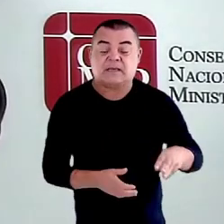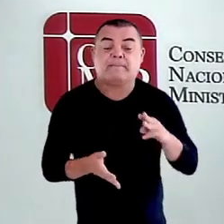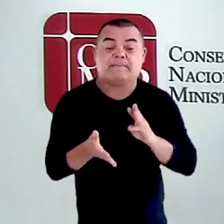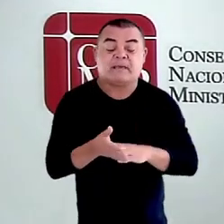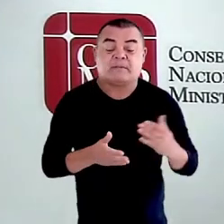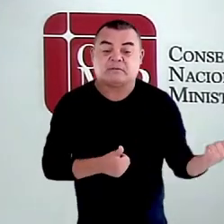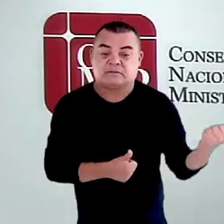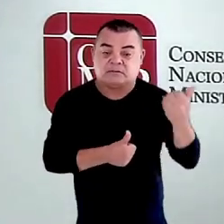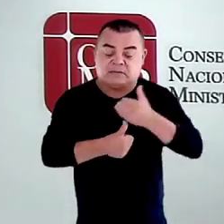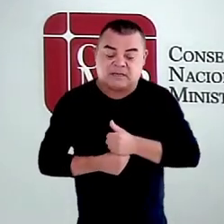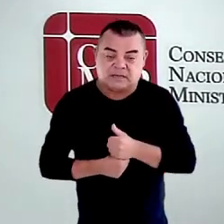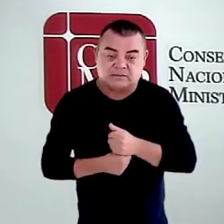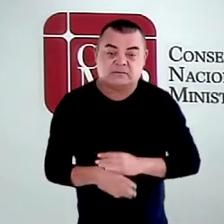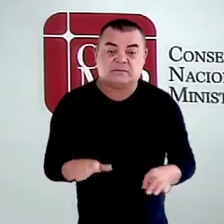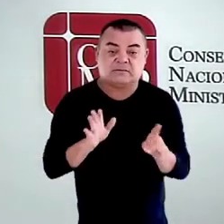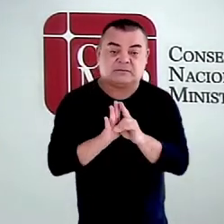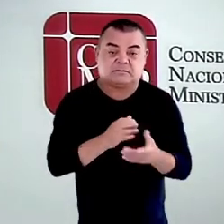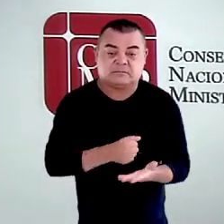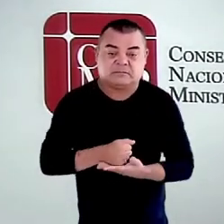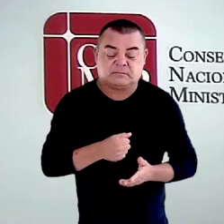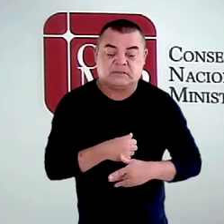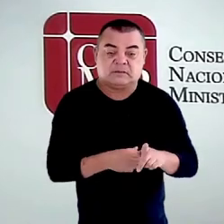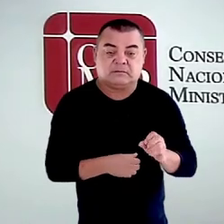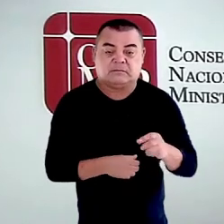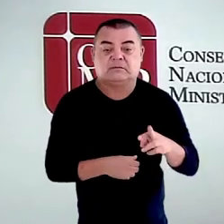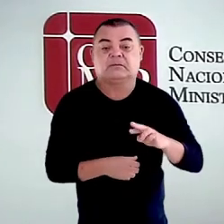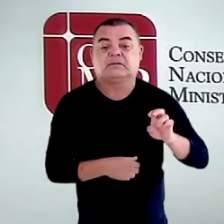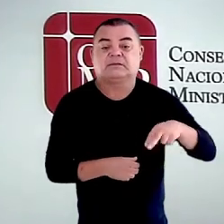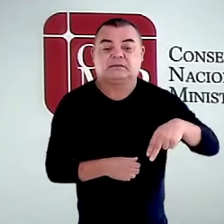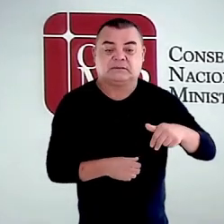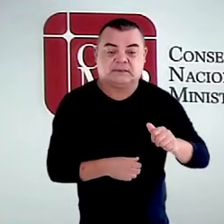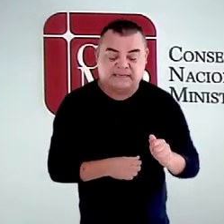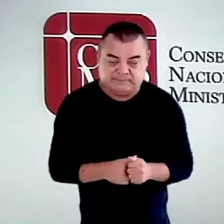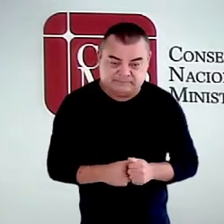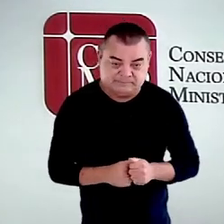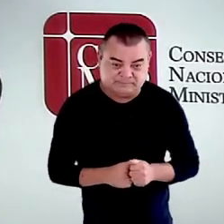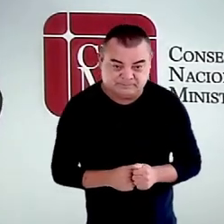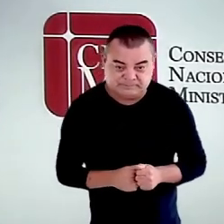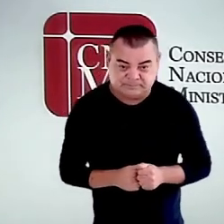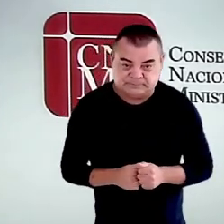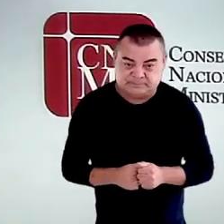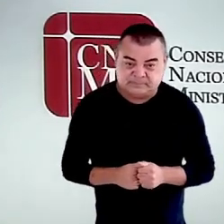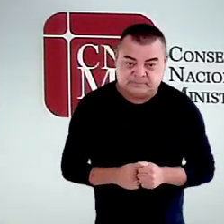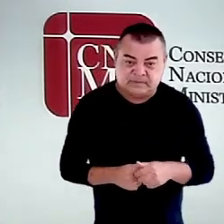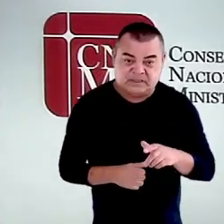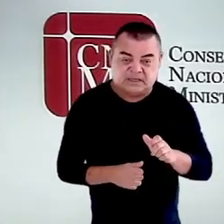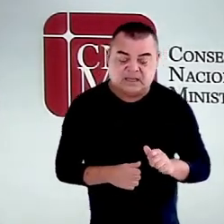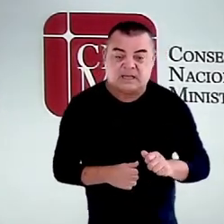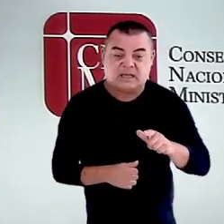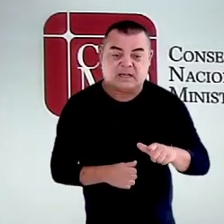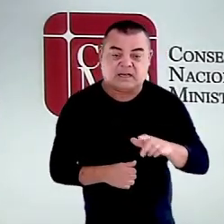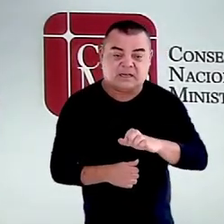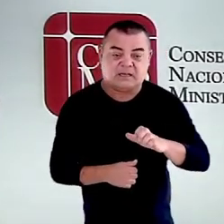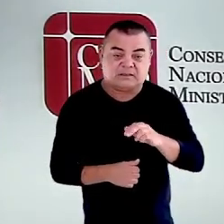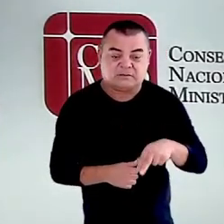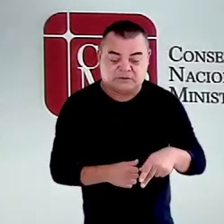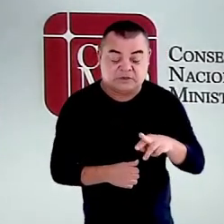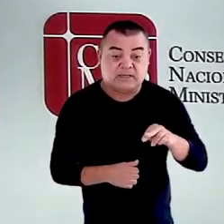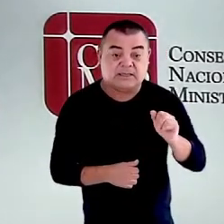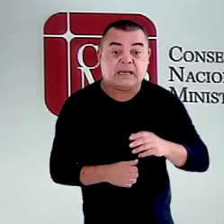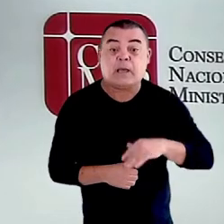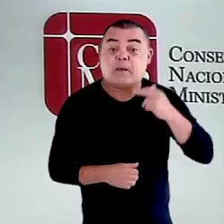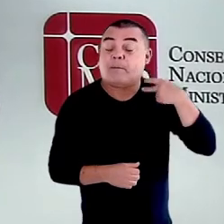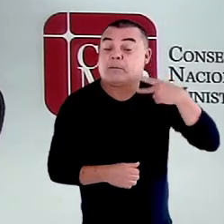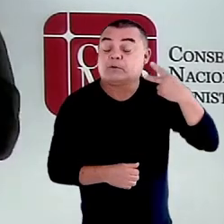de Defesa dos Direitos Fundamentais, Lorena Bittencourt Toledo Lessa, Alexandra Burlen, Promotora de Justiça do